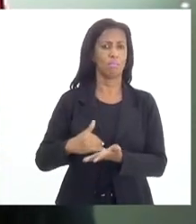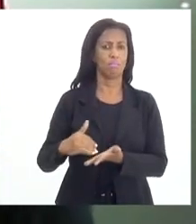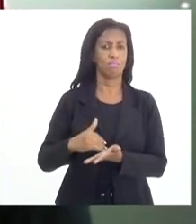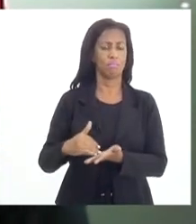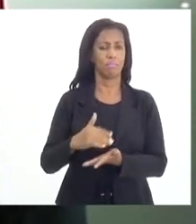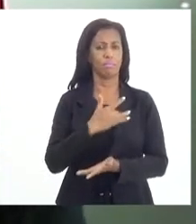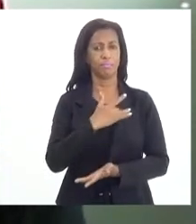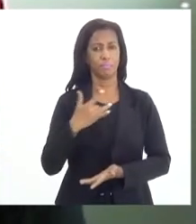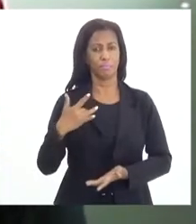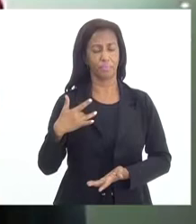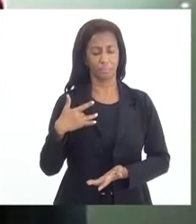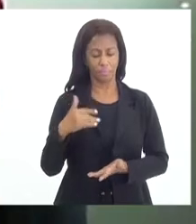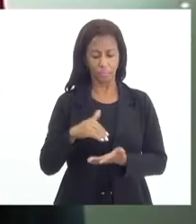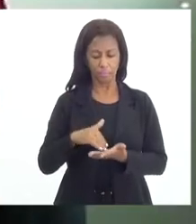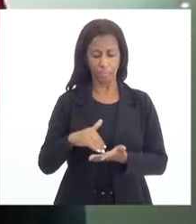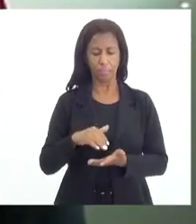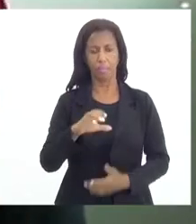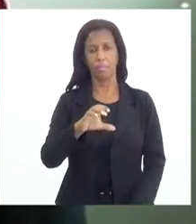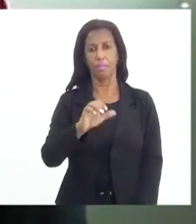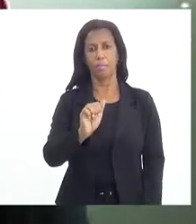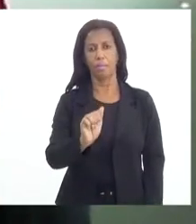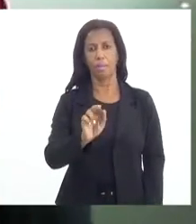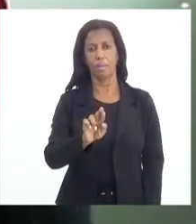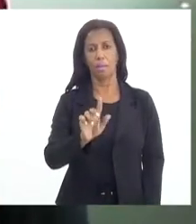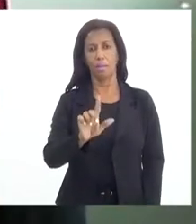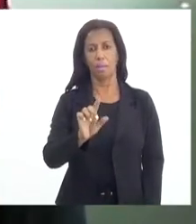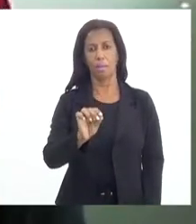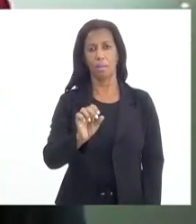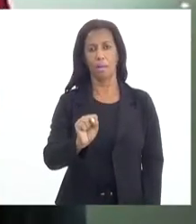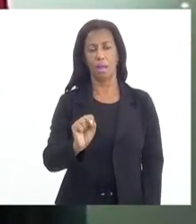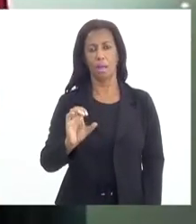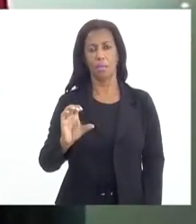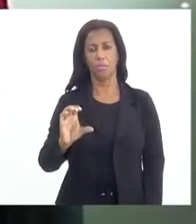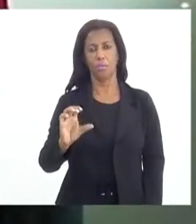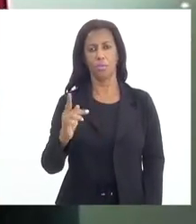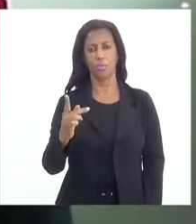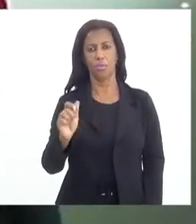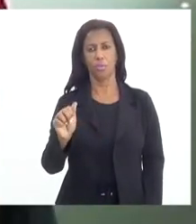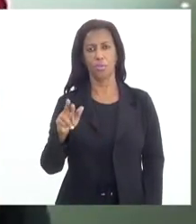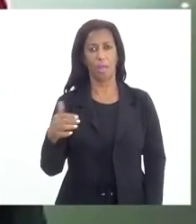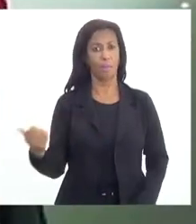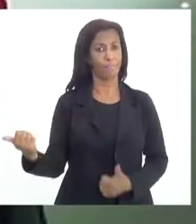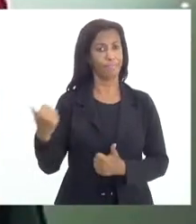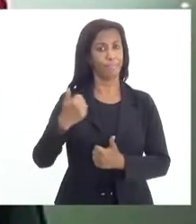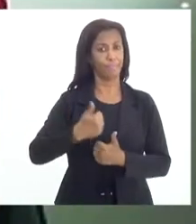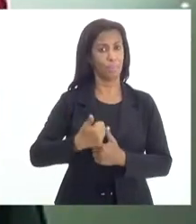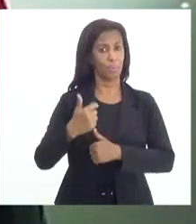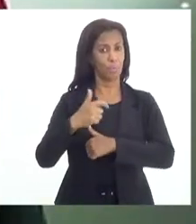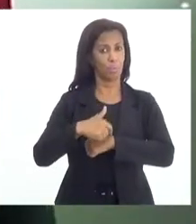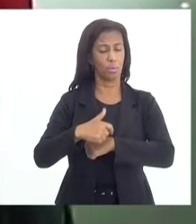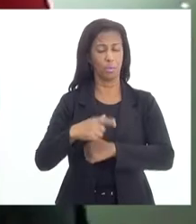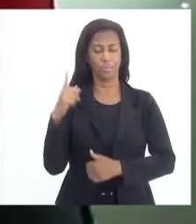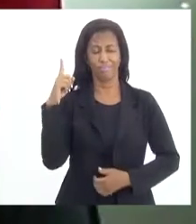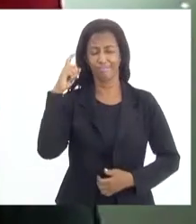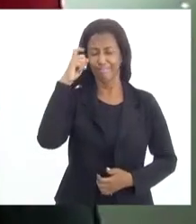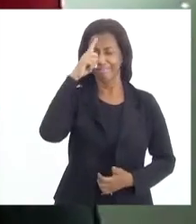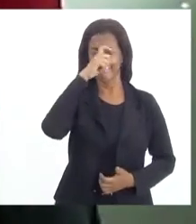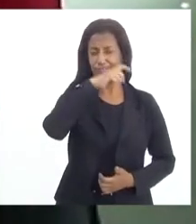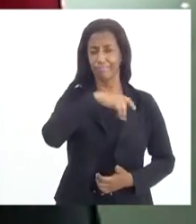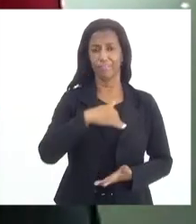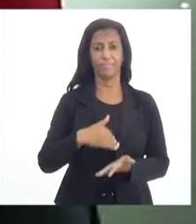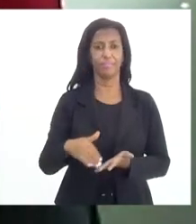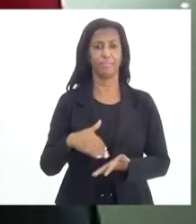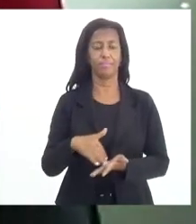Saúde, secretário Carlos Chaves, que assumiu a Secretaria de Saúde num momento muito difícil da